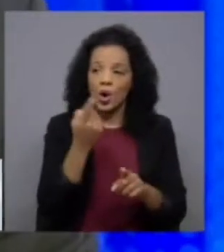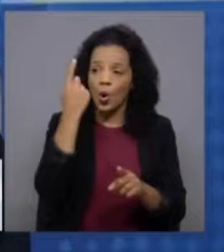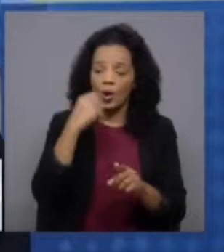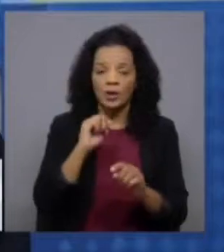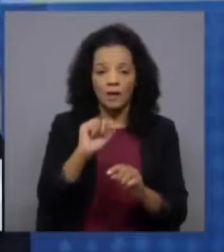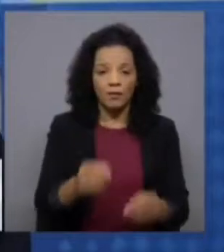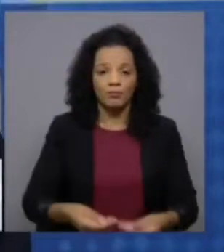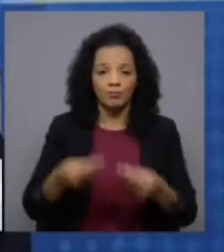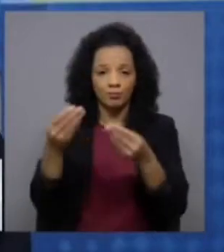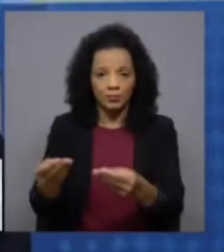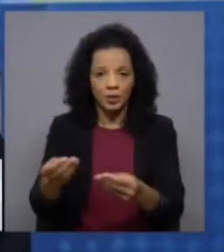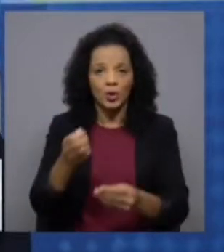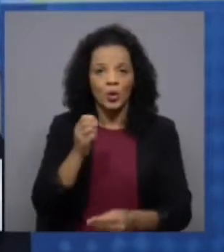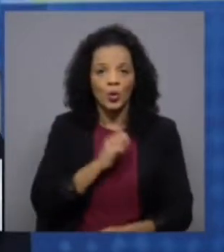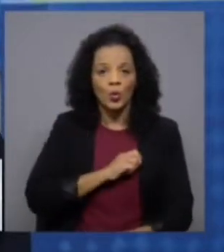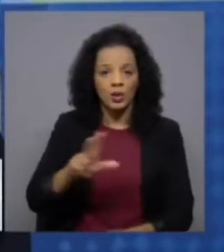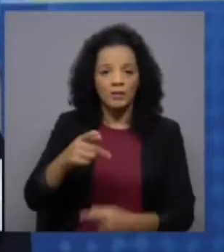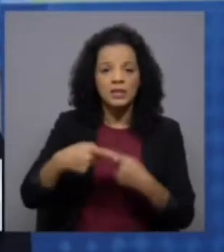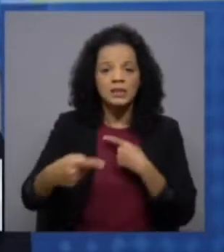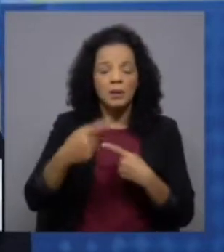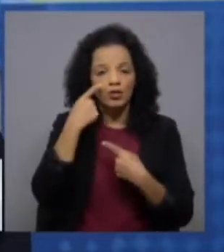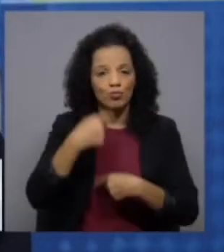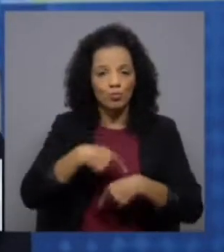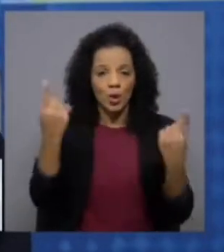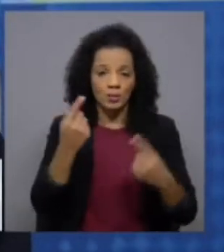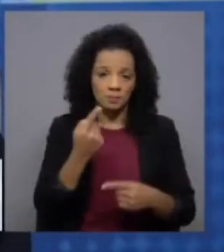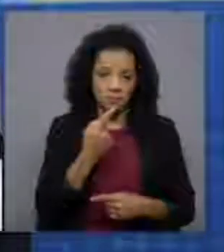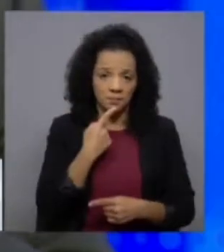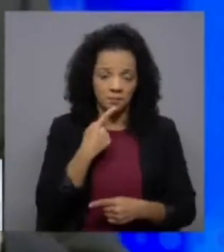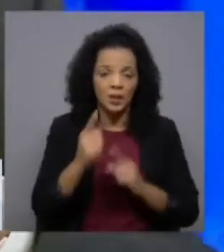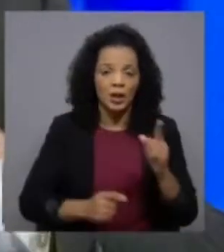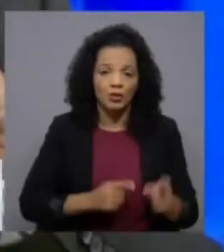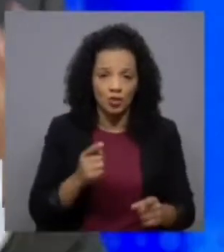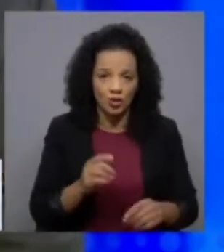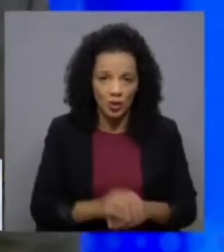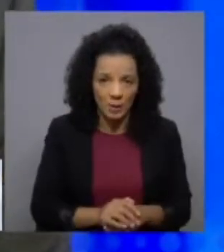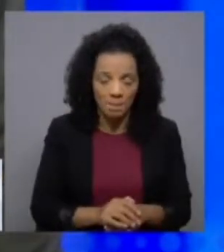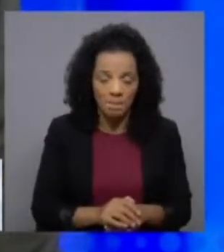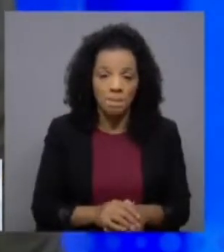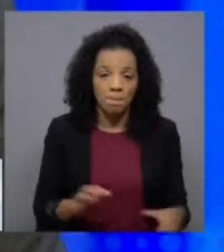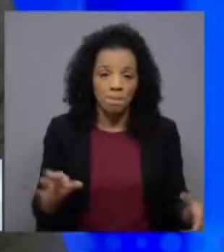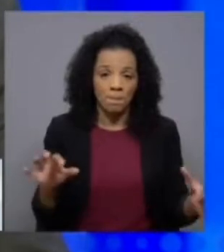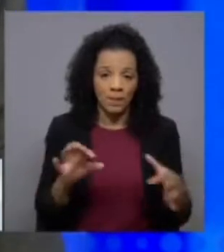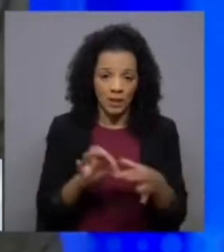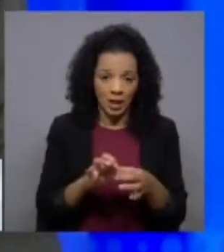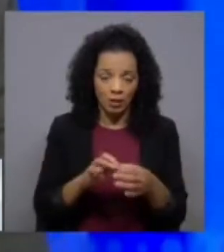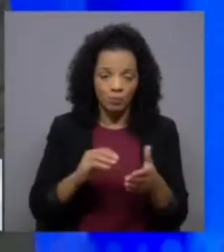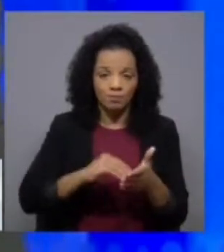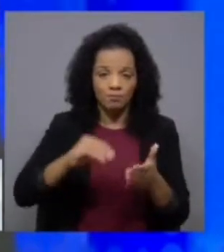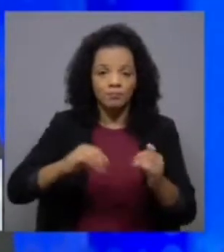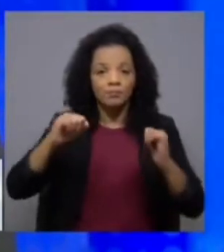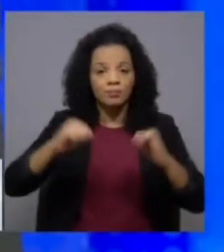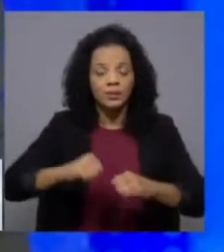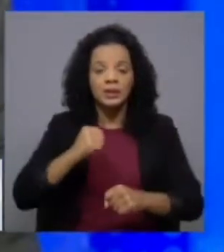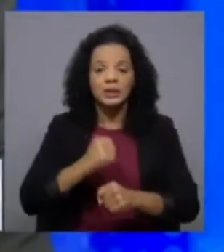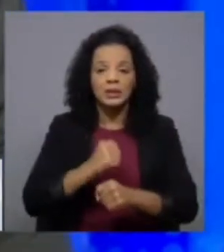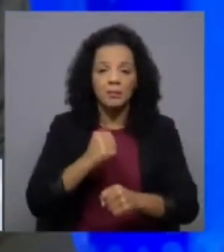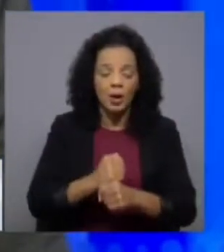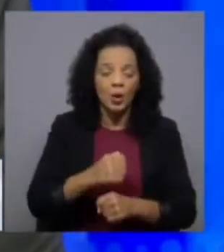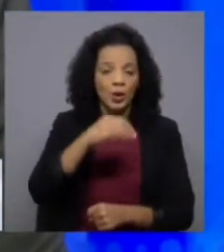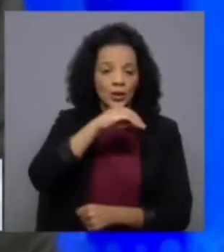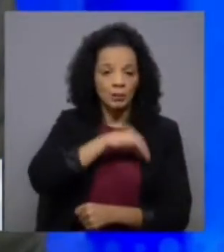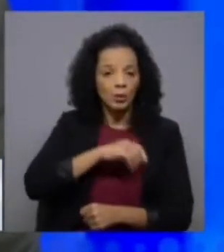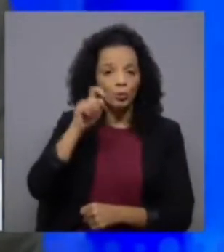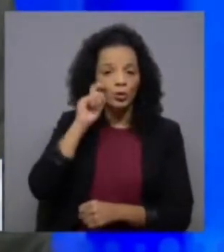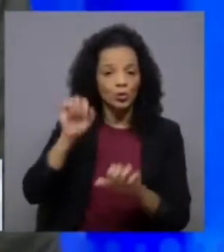o do livro está há várias semanas e portanto entenderá que é no quadro de um pacto para o trabalho o rendimento e a proteção social que